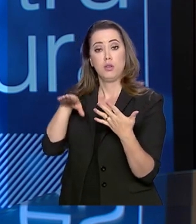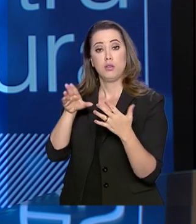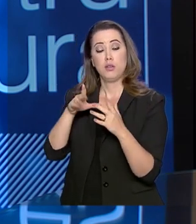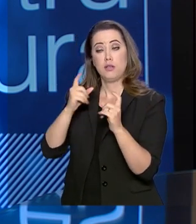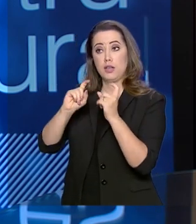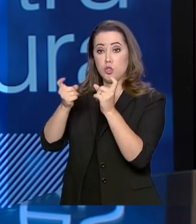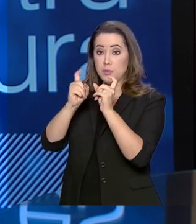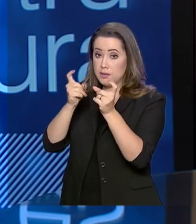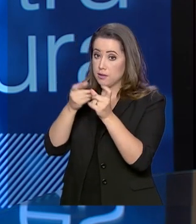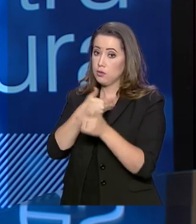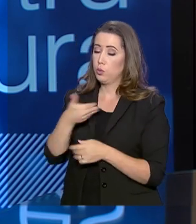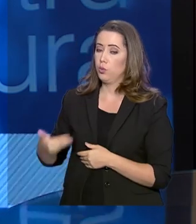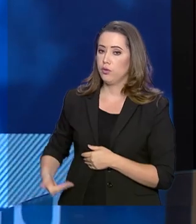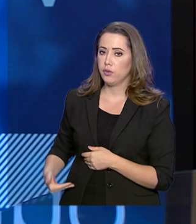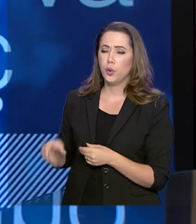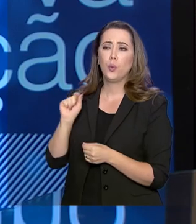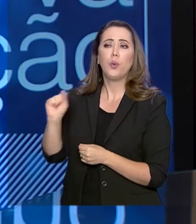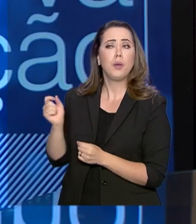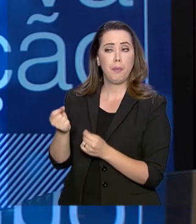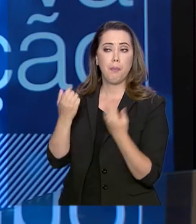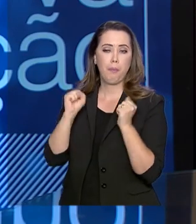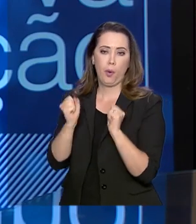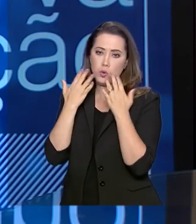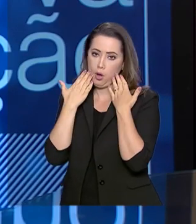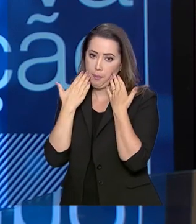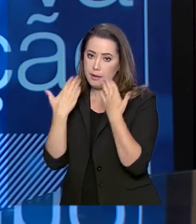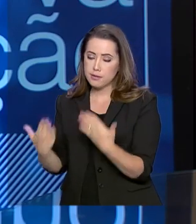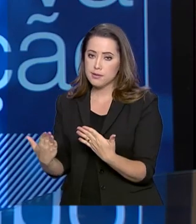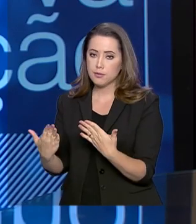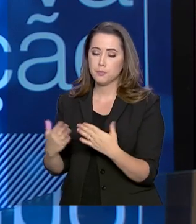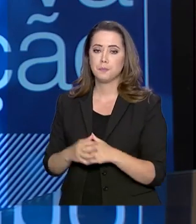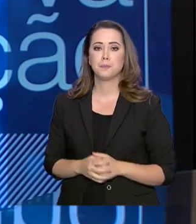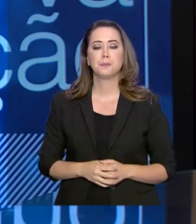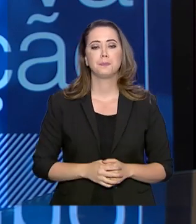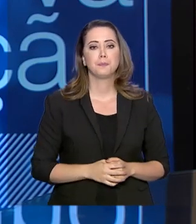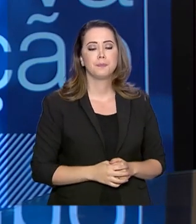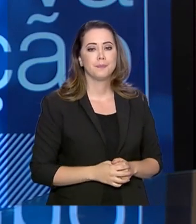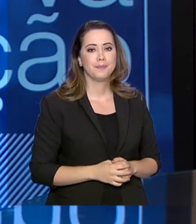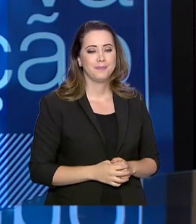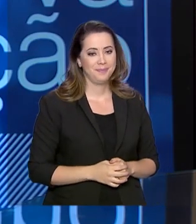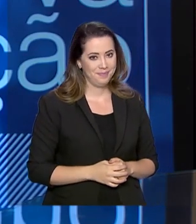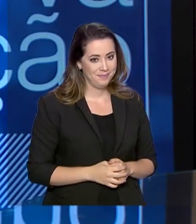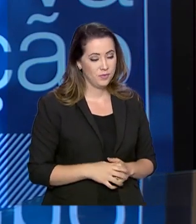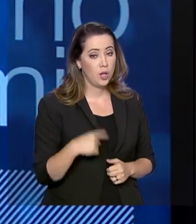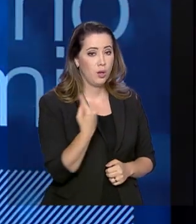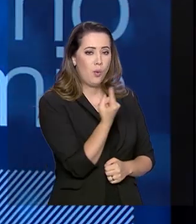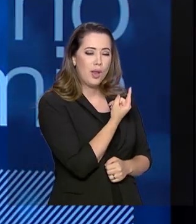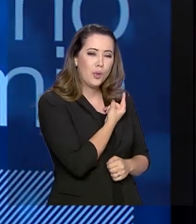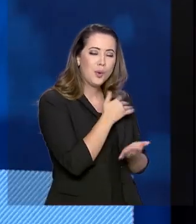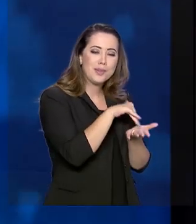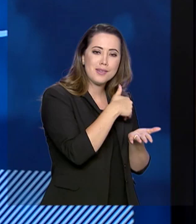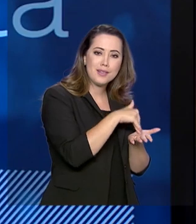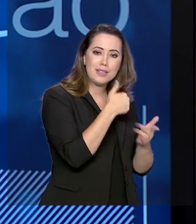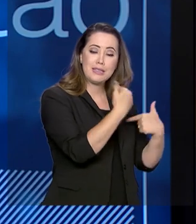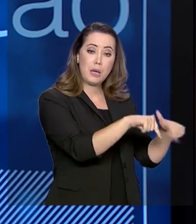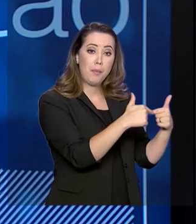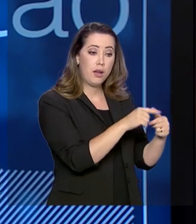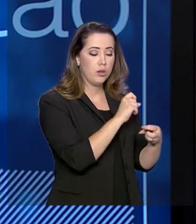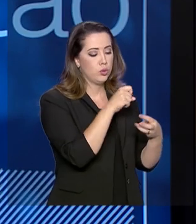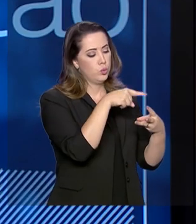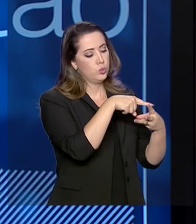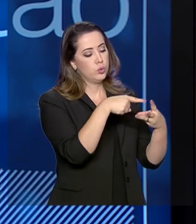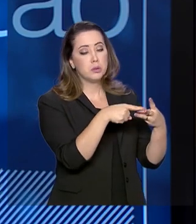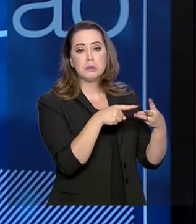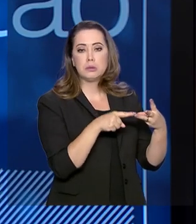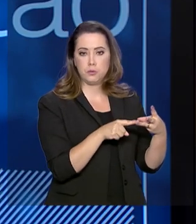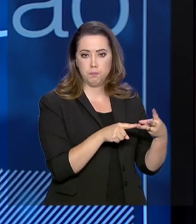O o senhor pode apresentar dentro dessa questão para a gente? Bom, a nossa secretaria trabalha com três grandes temáticas.